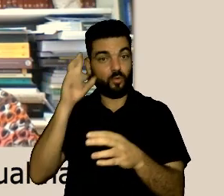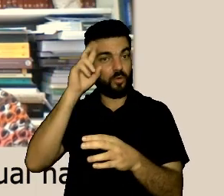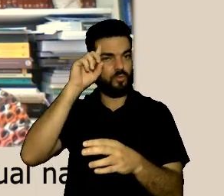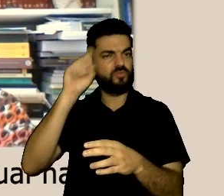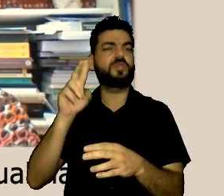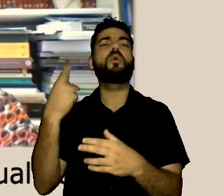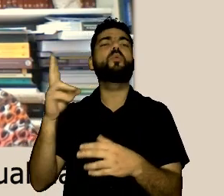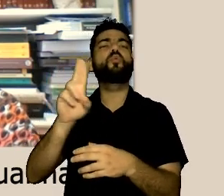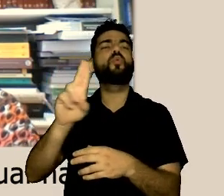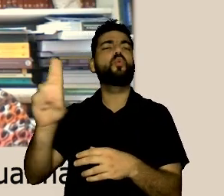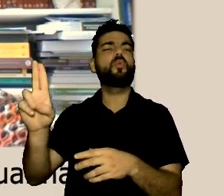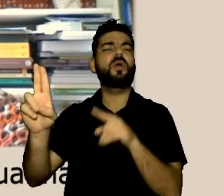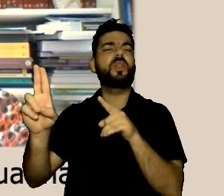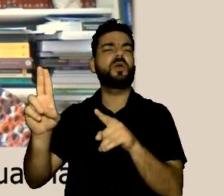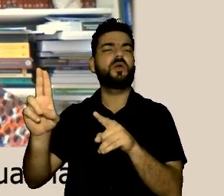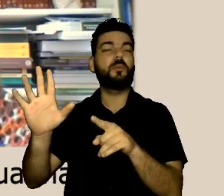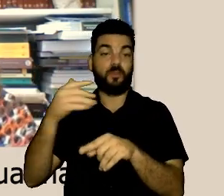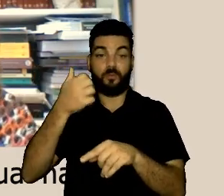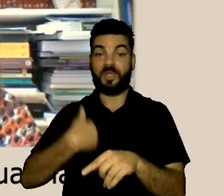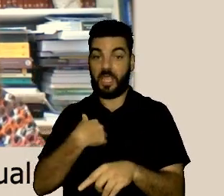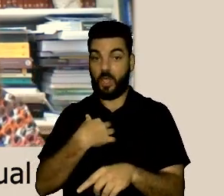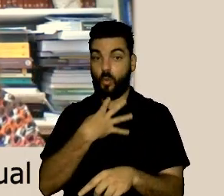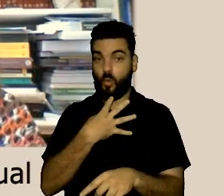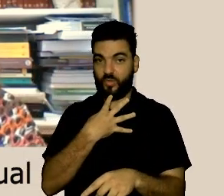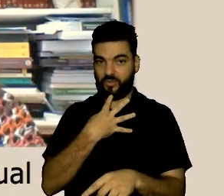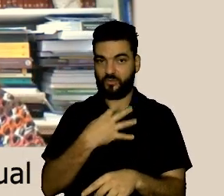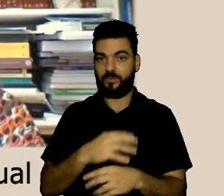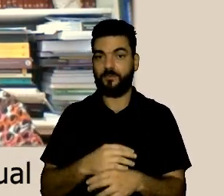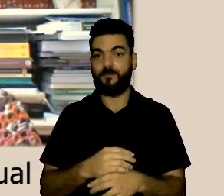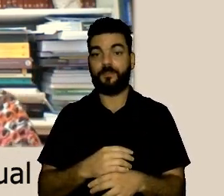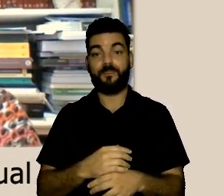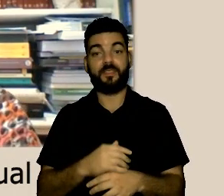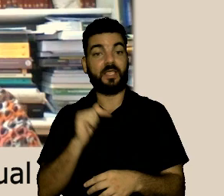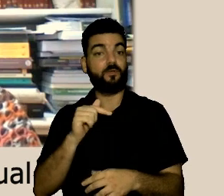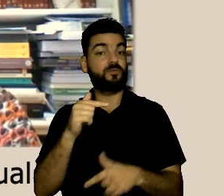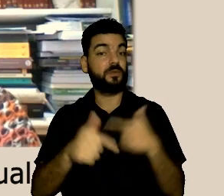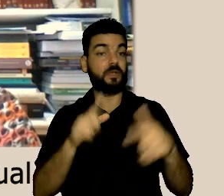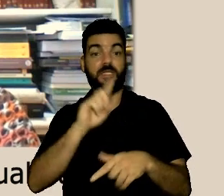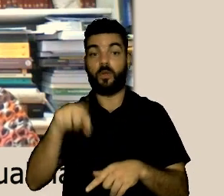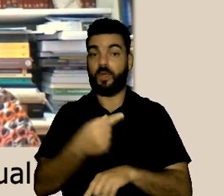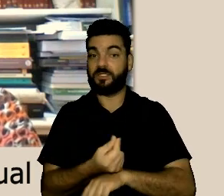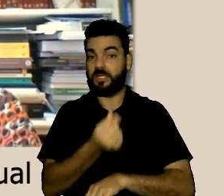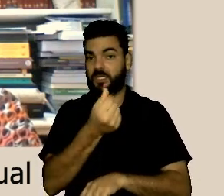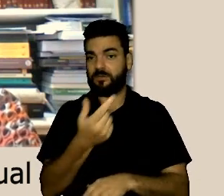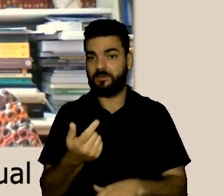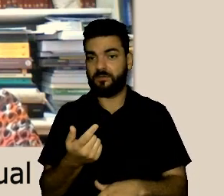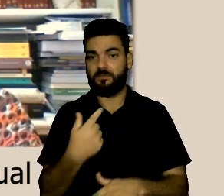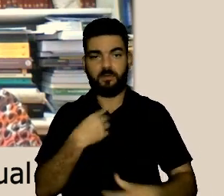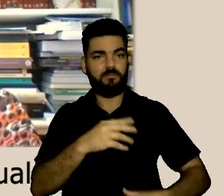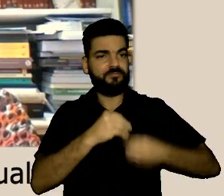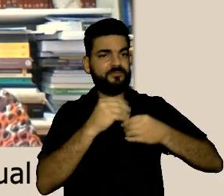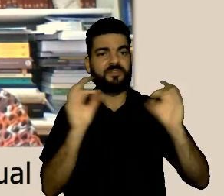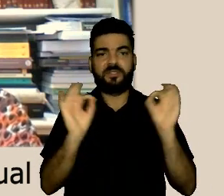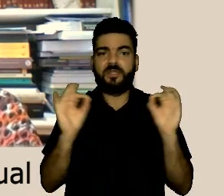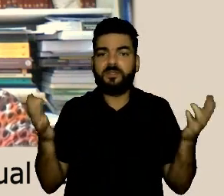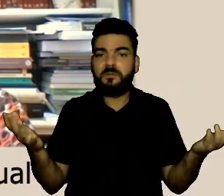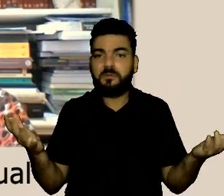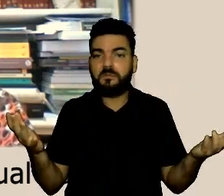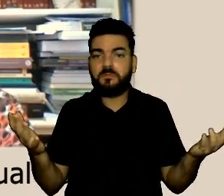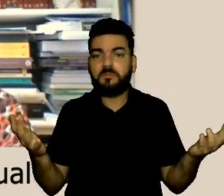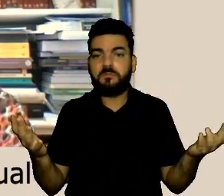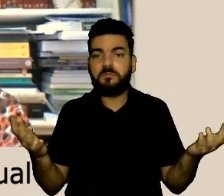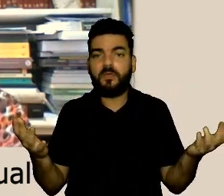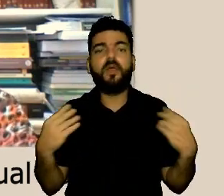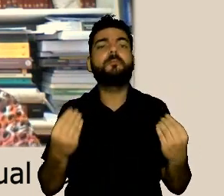a fazer o trabalho a gente está falando na verdade de comissões eu não sei como é o nome da justiça da justiça federal mas eu vou falar da procuradoria é atividade